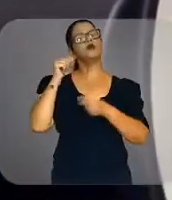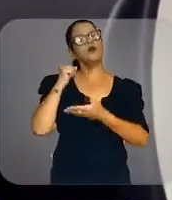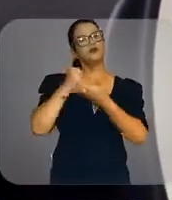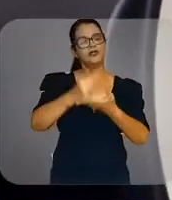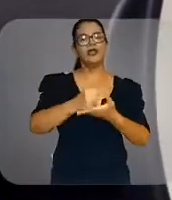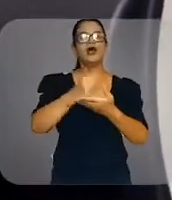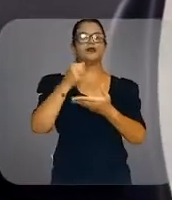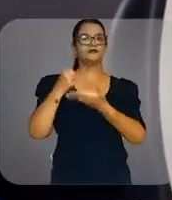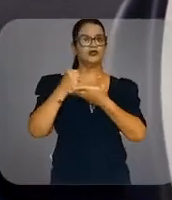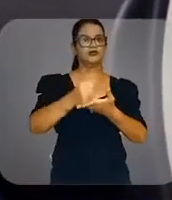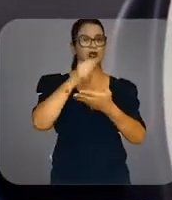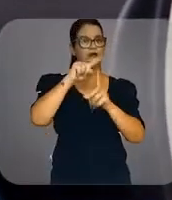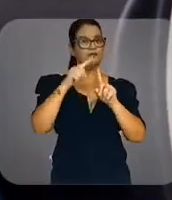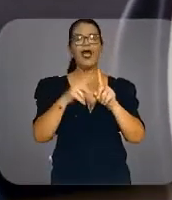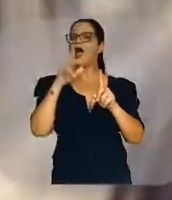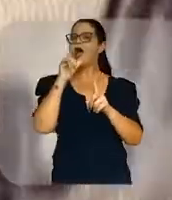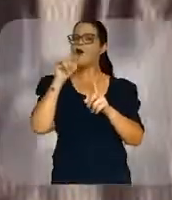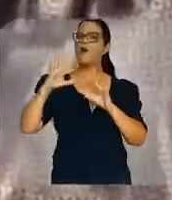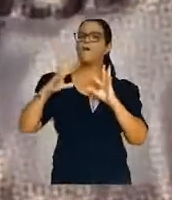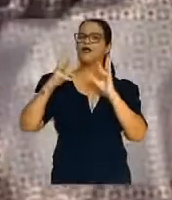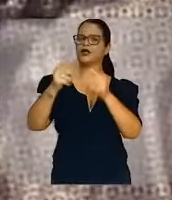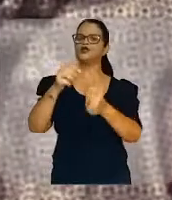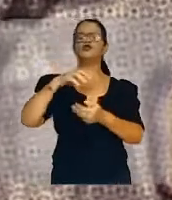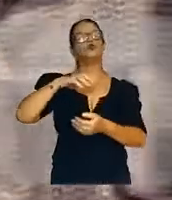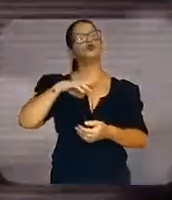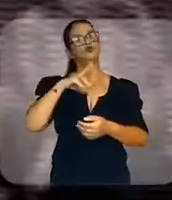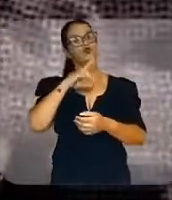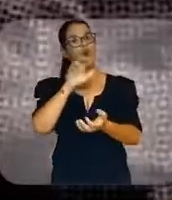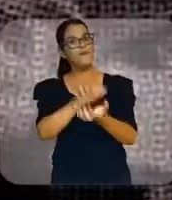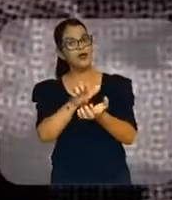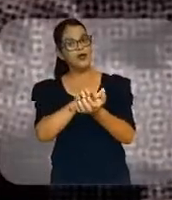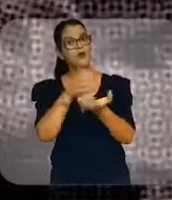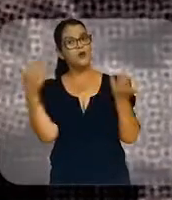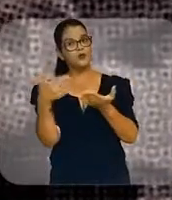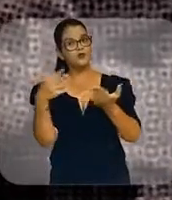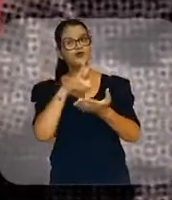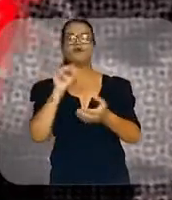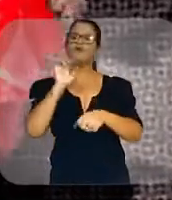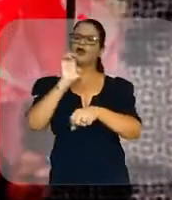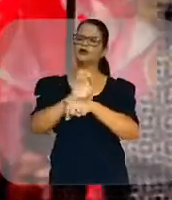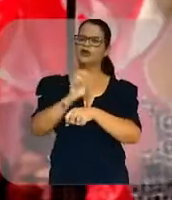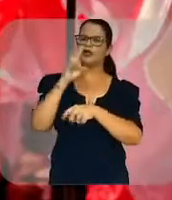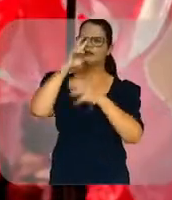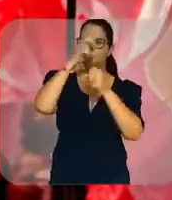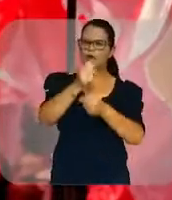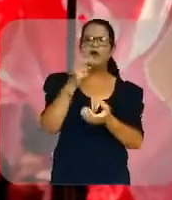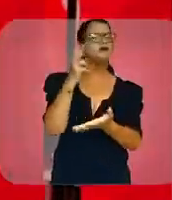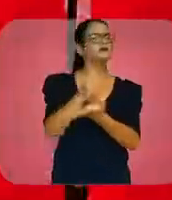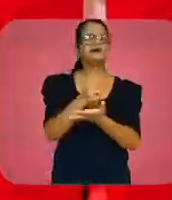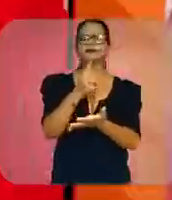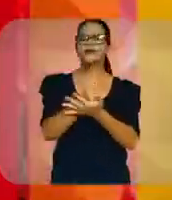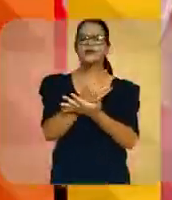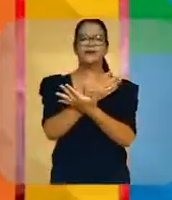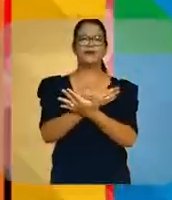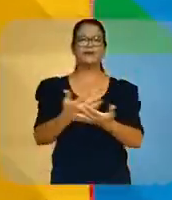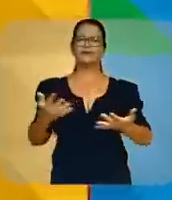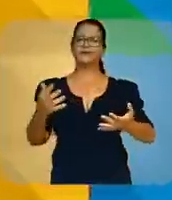vai ser a governadora do Água para Todos. O Pernambuco de hoje vai ser o estado forte que sempre foi.